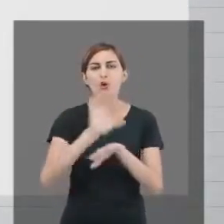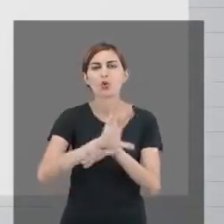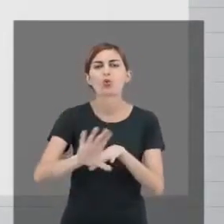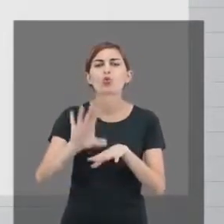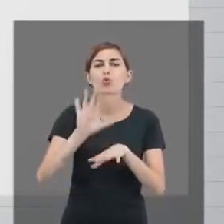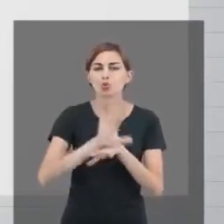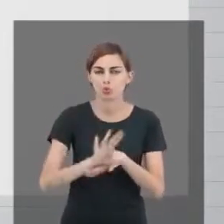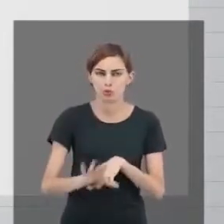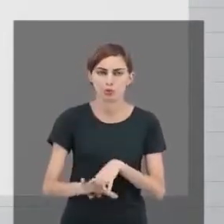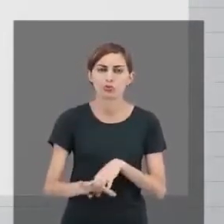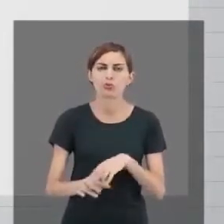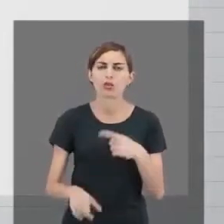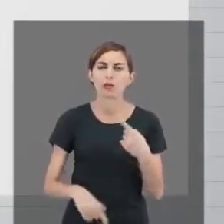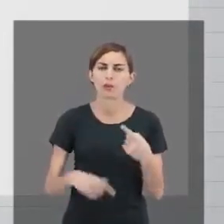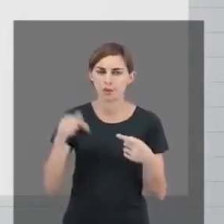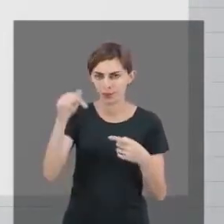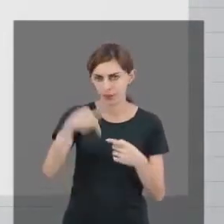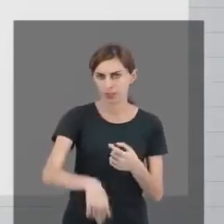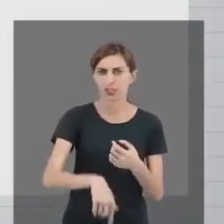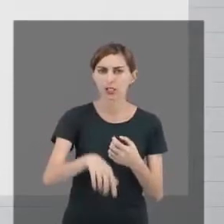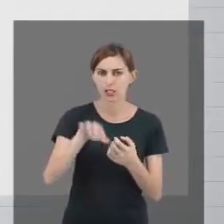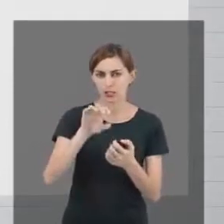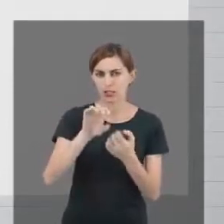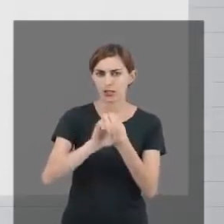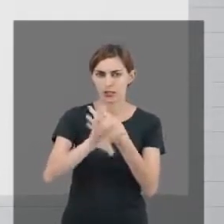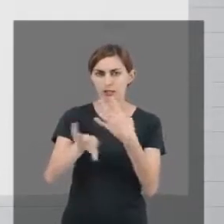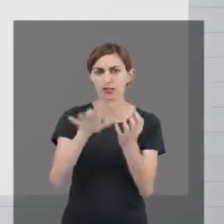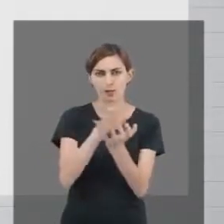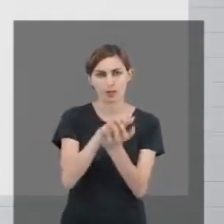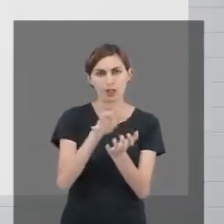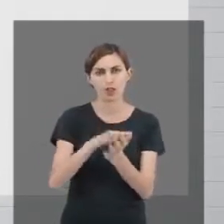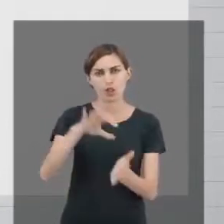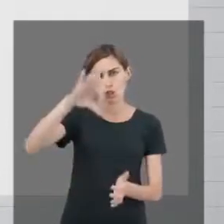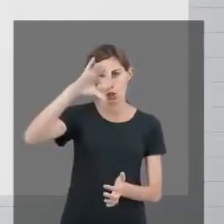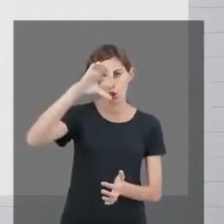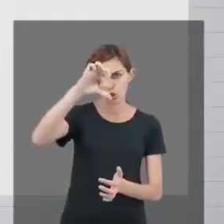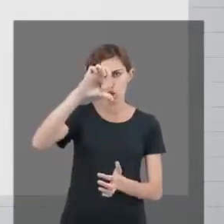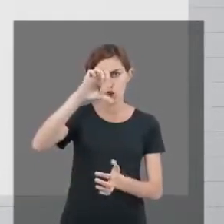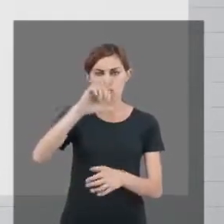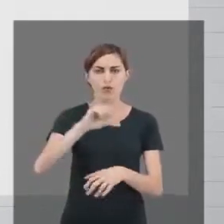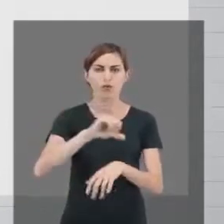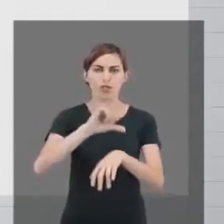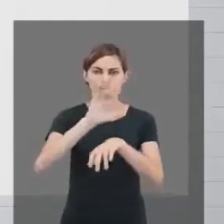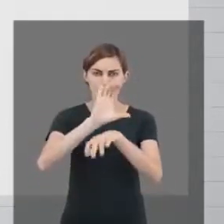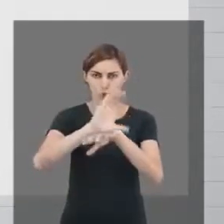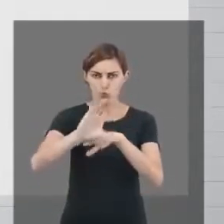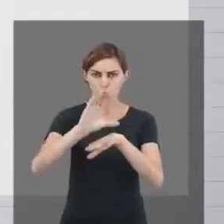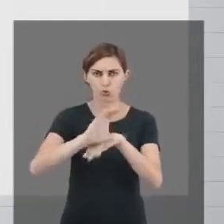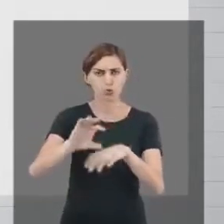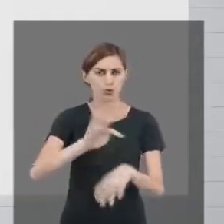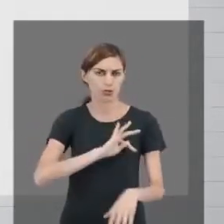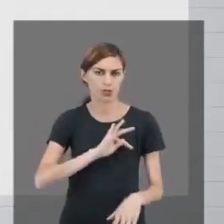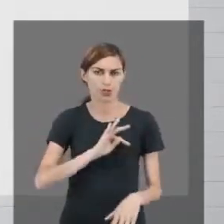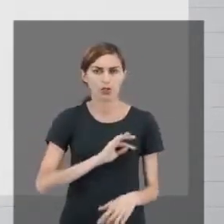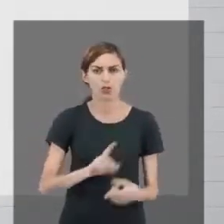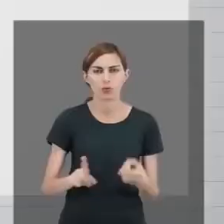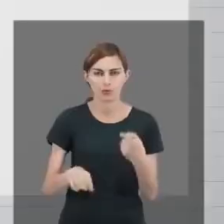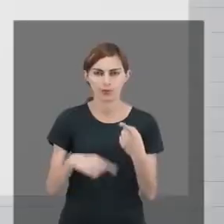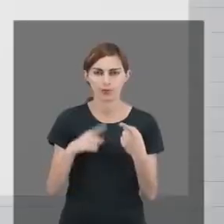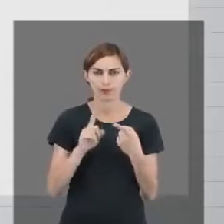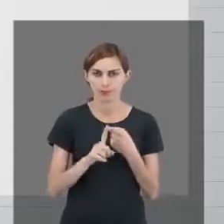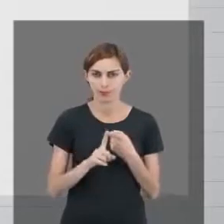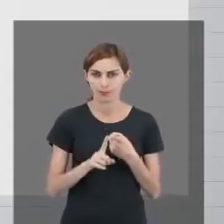cursos que ofertamos. Aqui na AD Pernambuco nós oferecemos nove cursos técnicos. São eles,